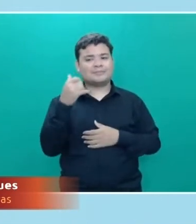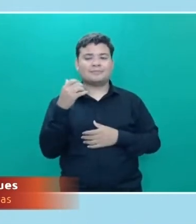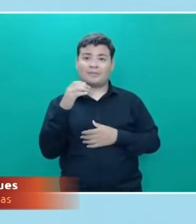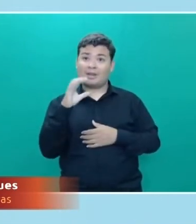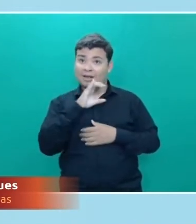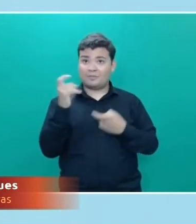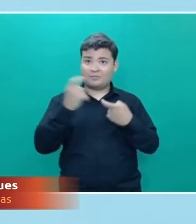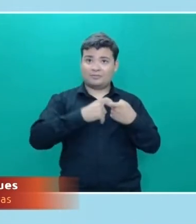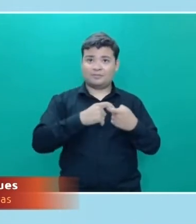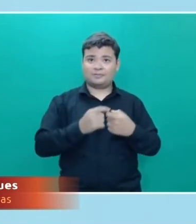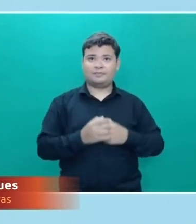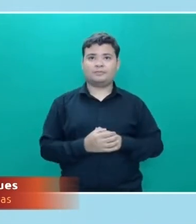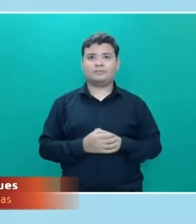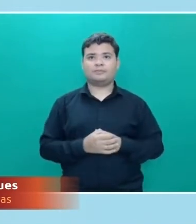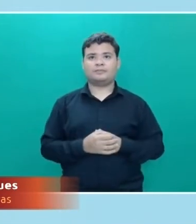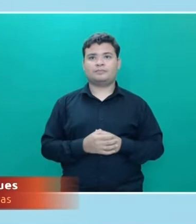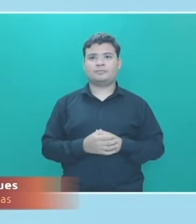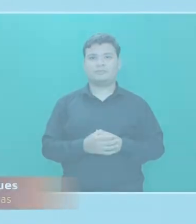sai daí.